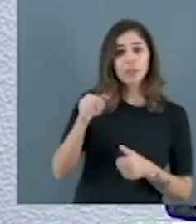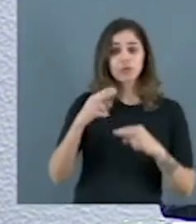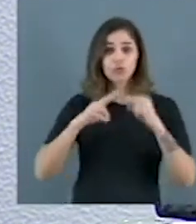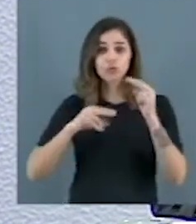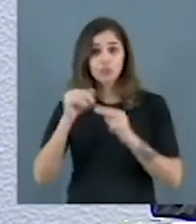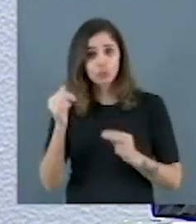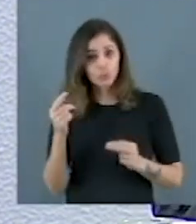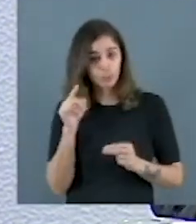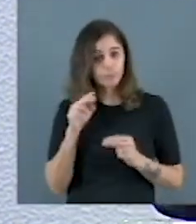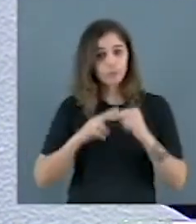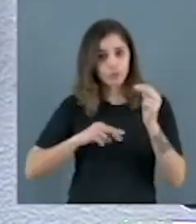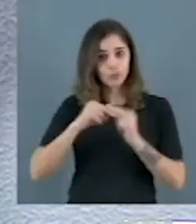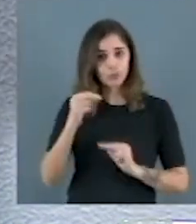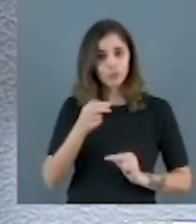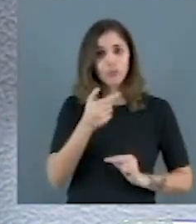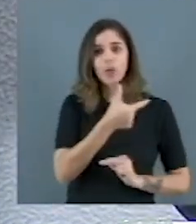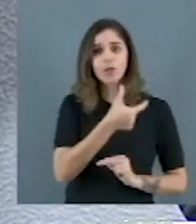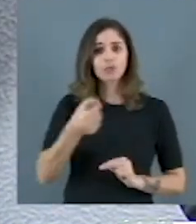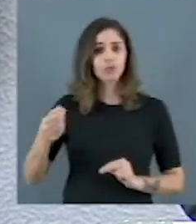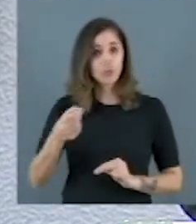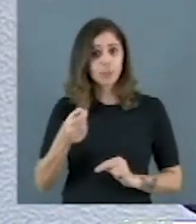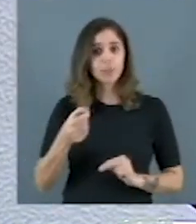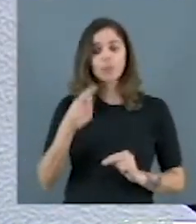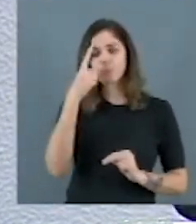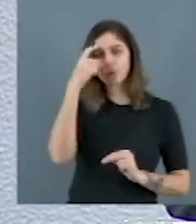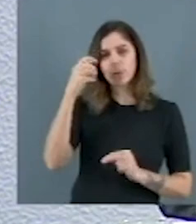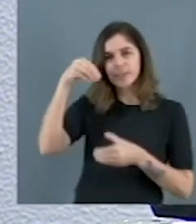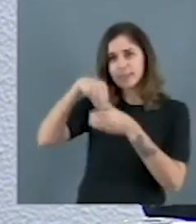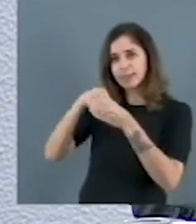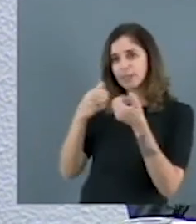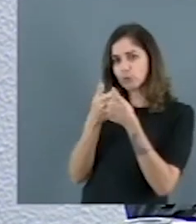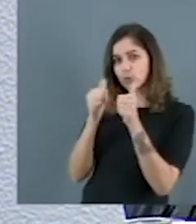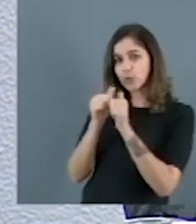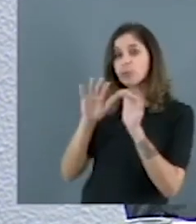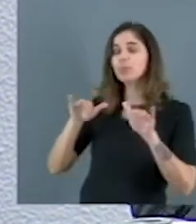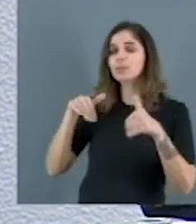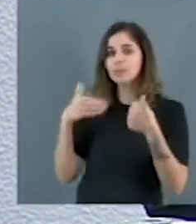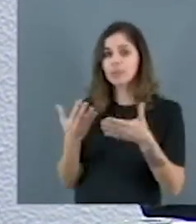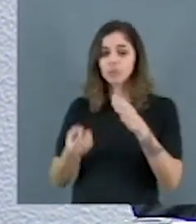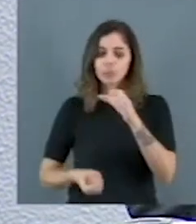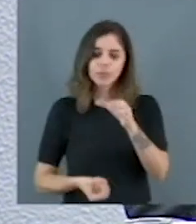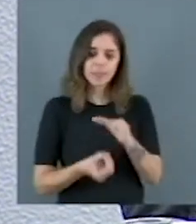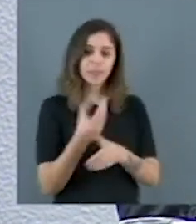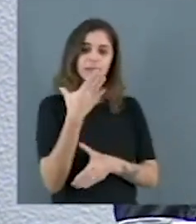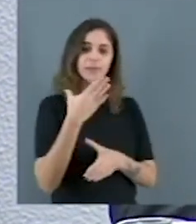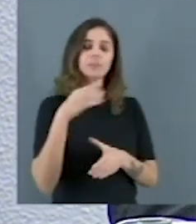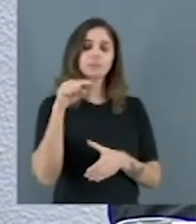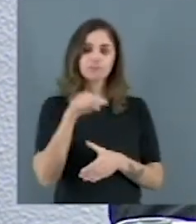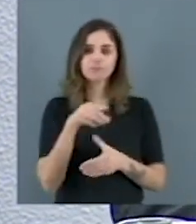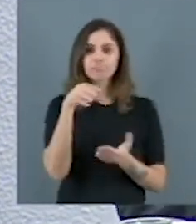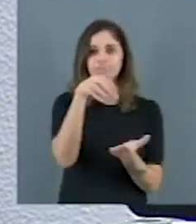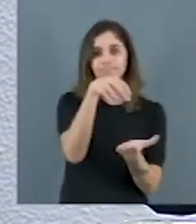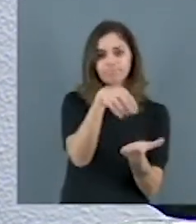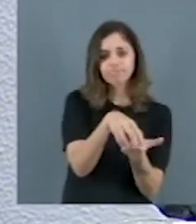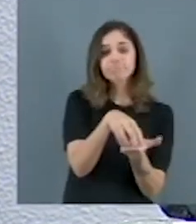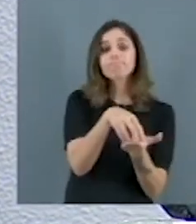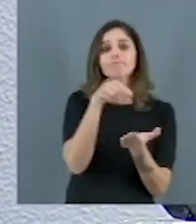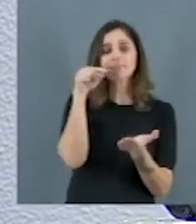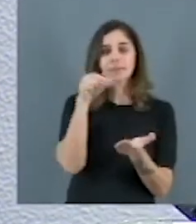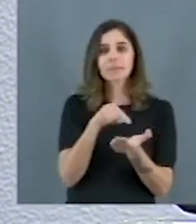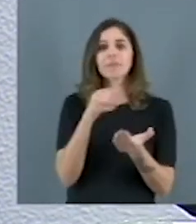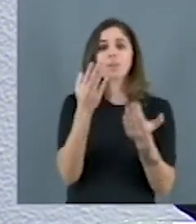resposta daquela instituição foi a criação de um quadro de oficiais psicólogos que já existe há mais de 20 anos,